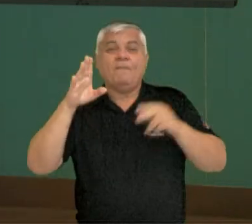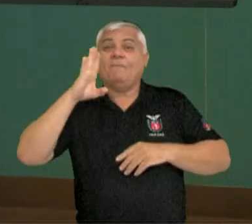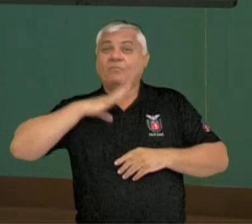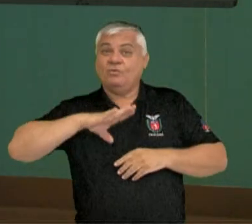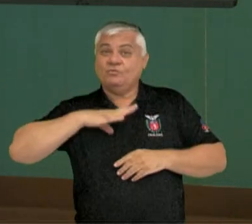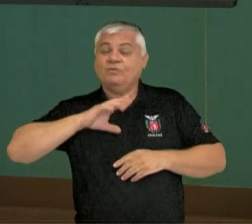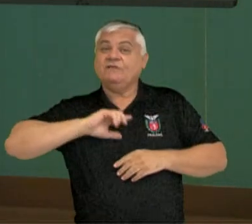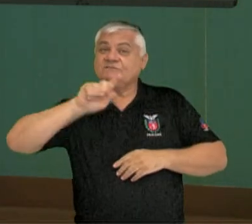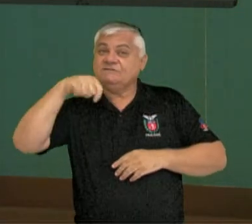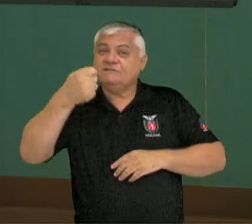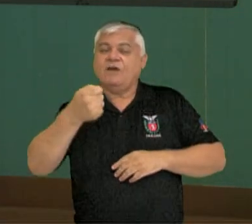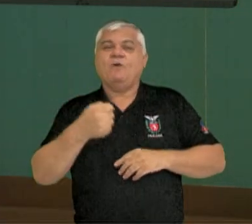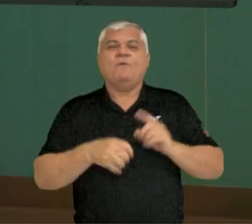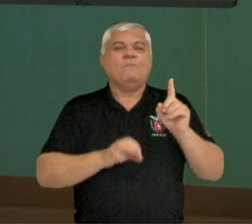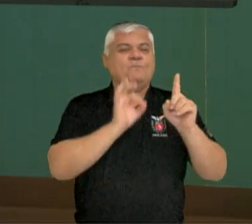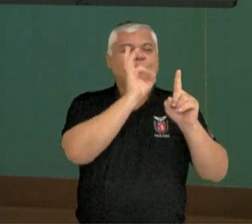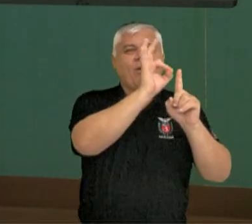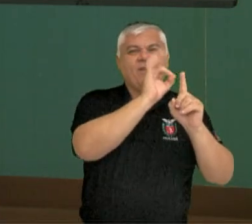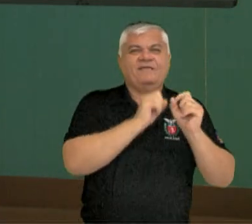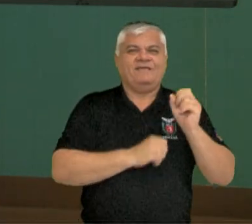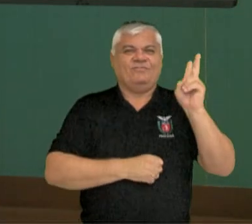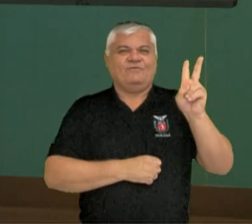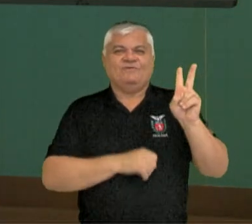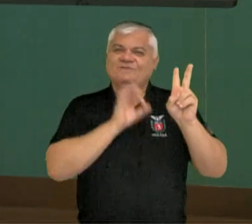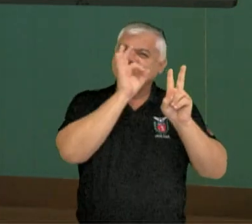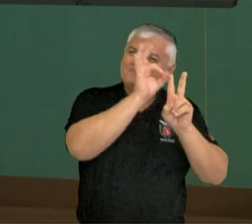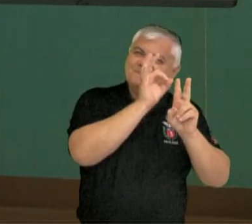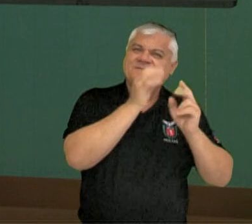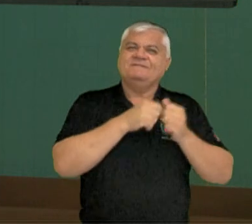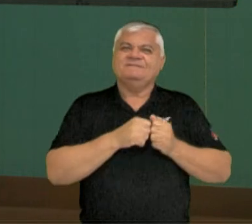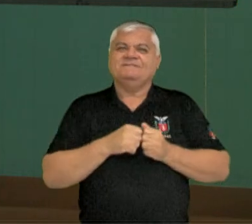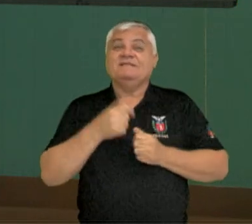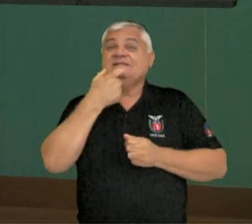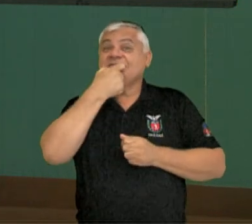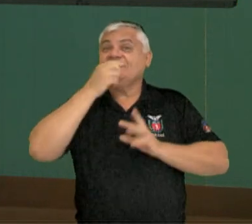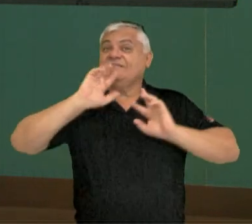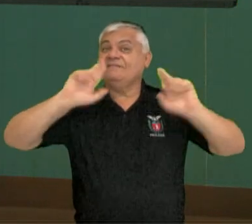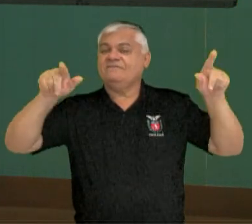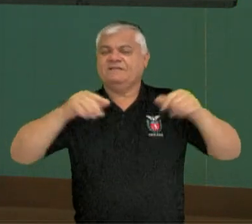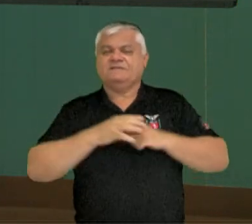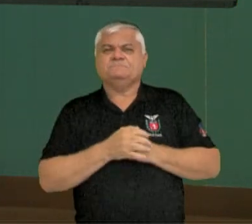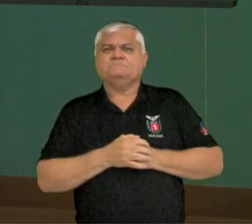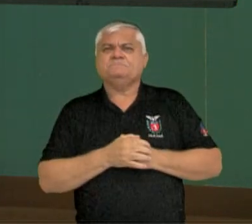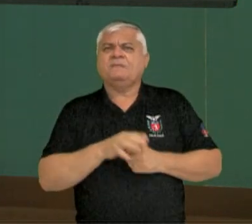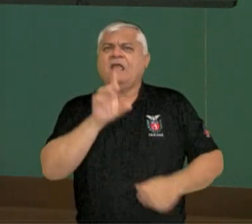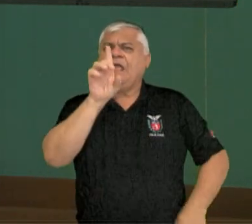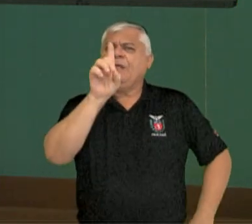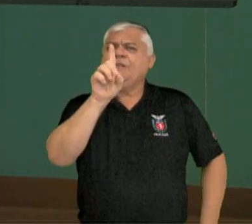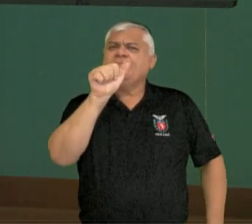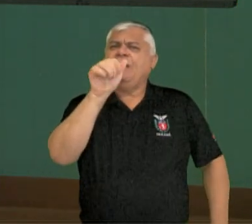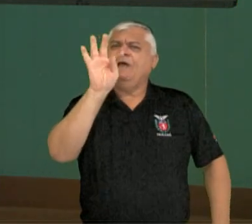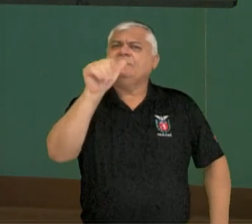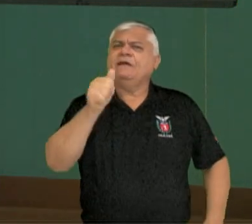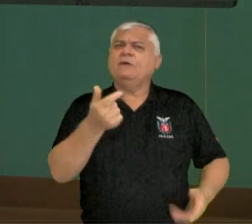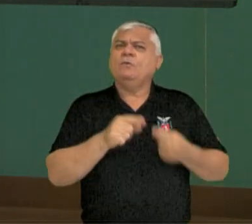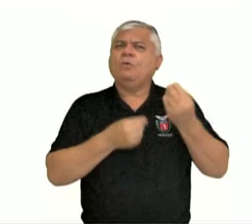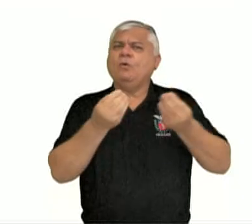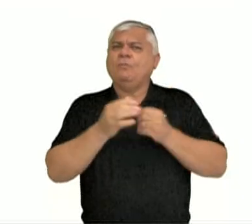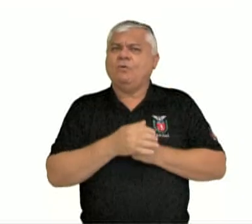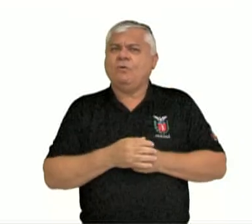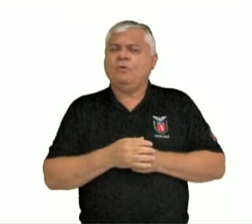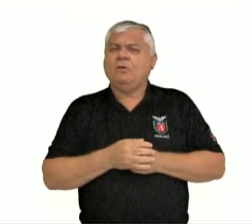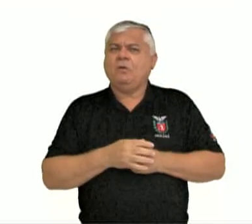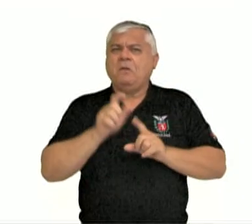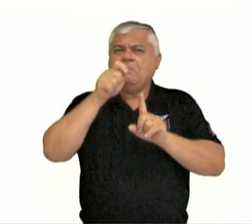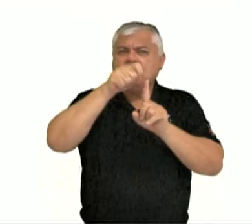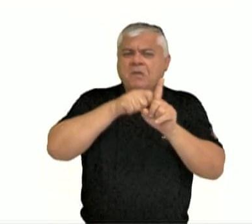represento com a bolinha. Em inglês, com o número. E datas? Como é que eu escrevo as datas? Eu uso